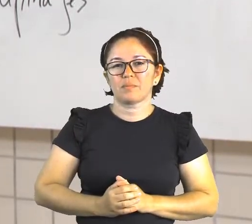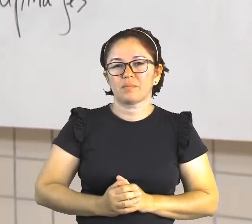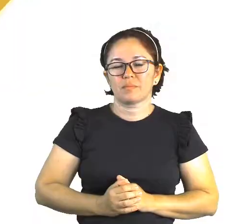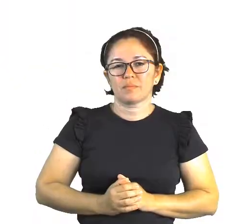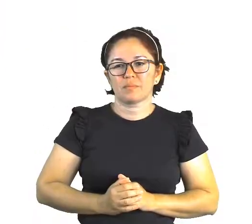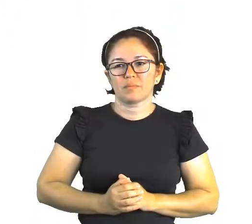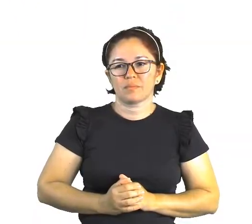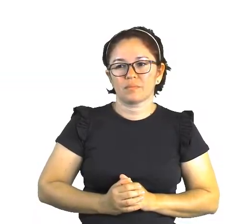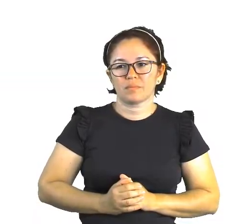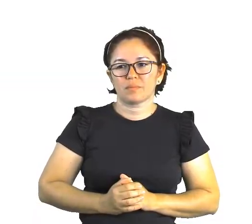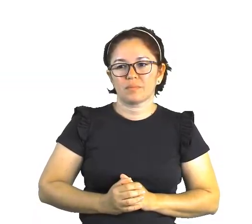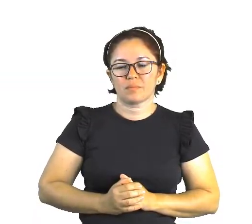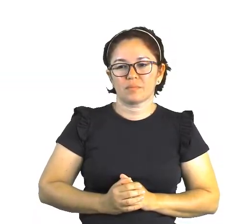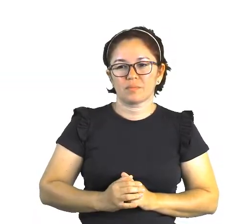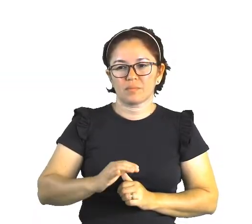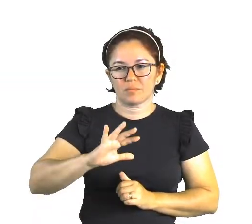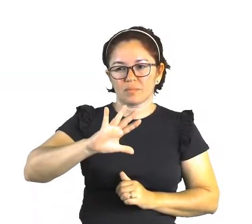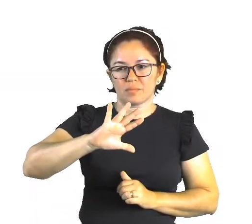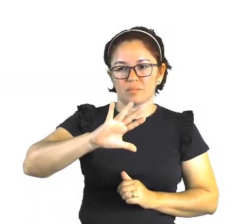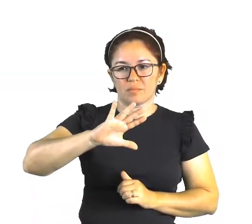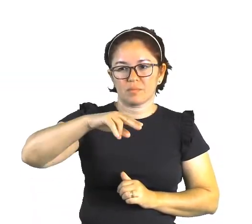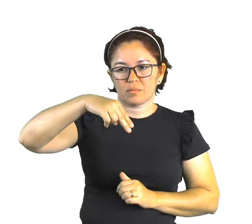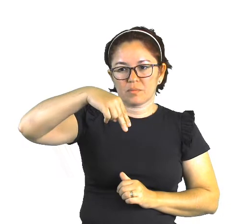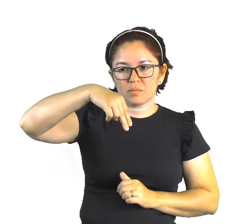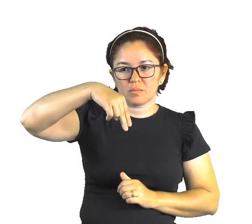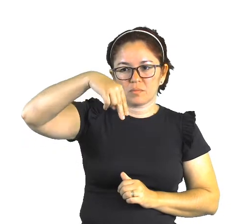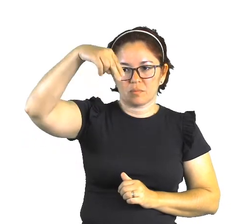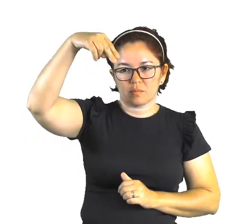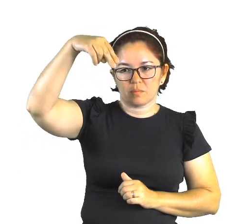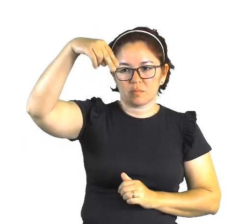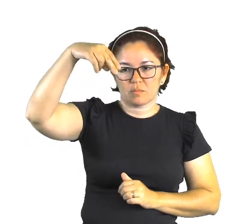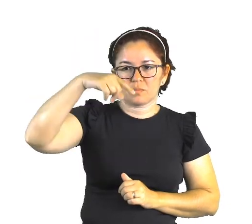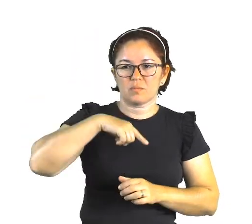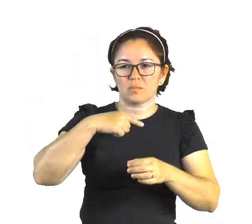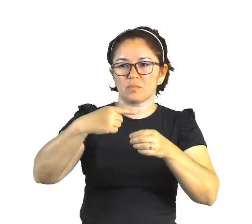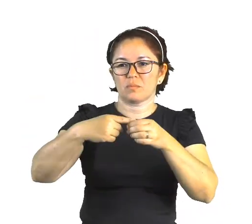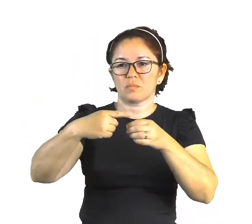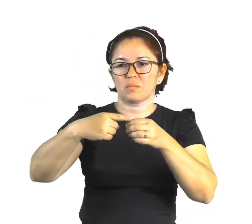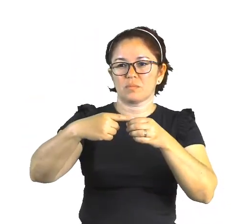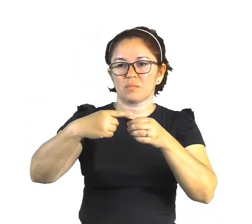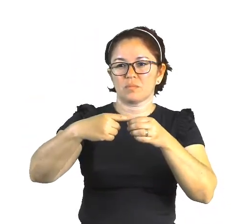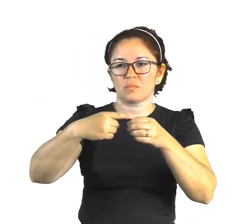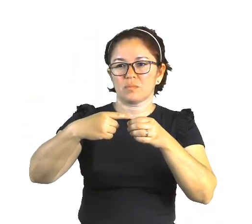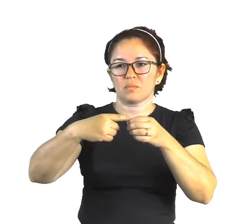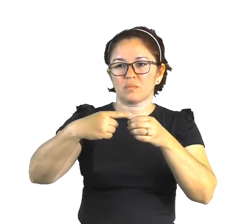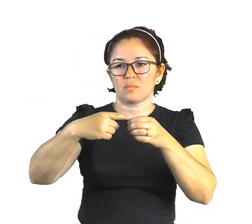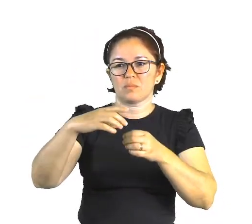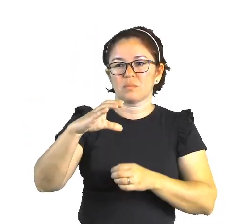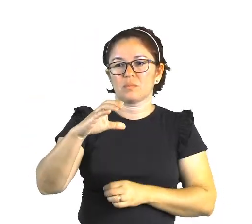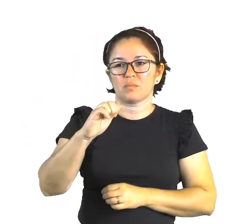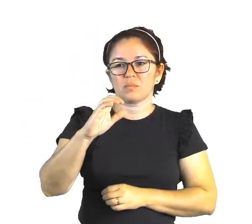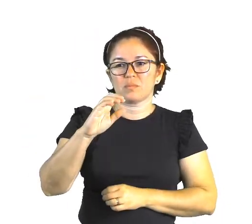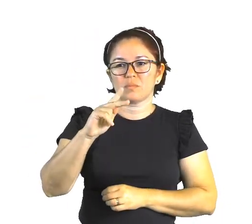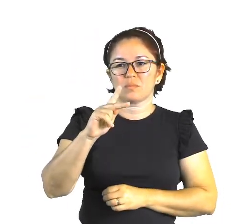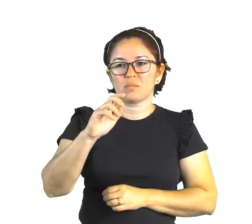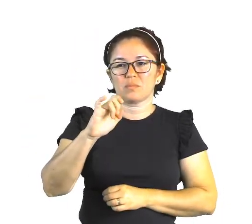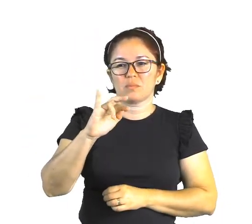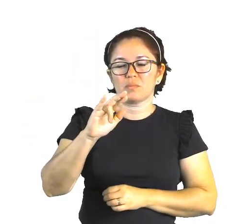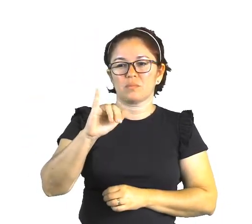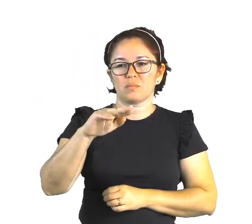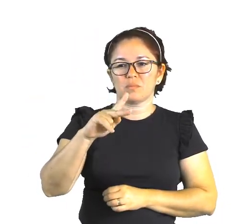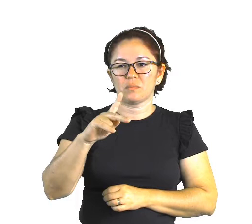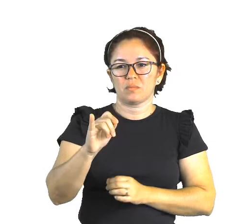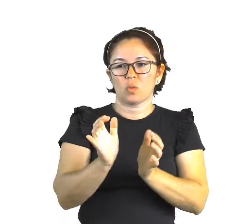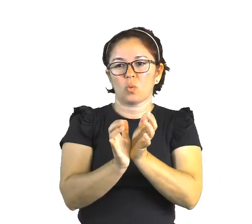Na região norte do estado, em Tocantinópolis, nós temos, em Maurilândia e Cachoeirinha, o povo Apinagé, na